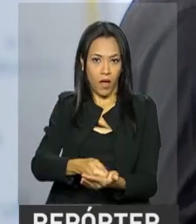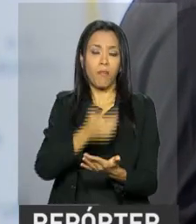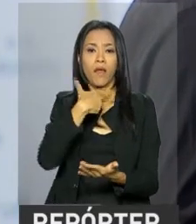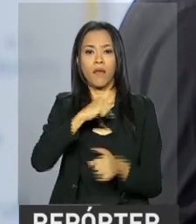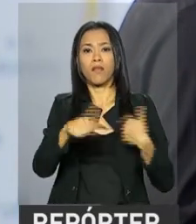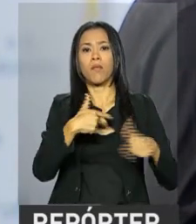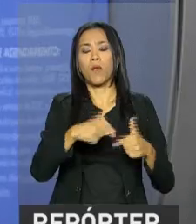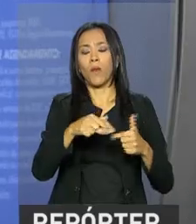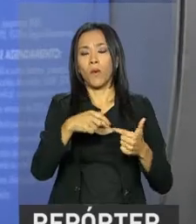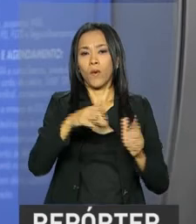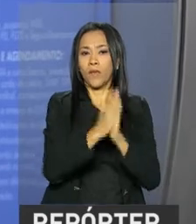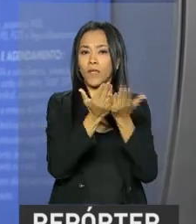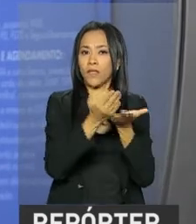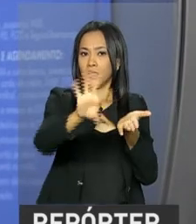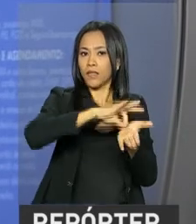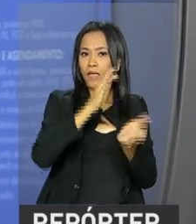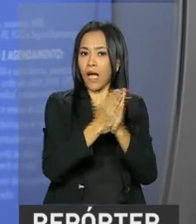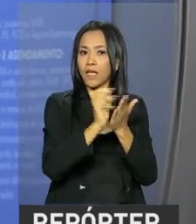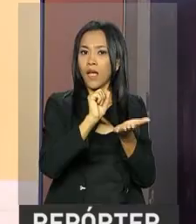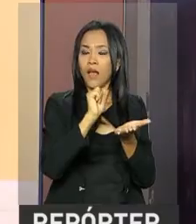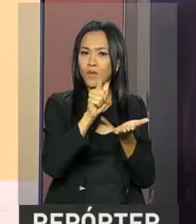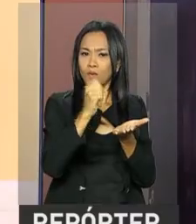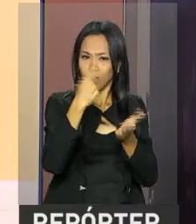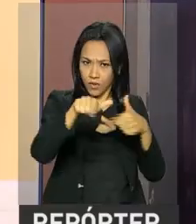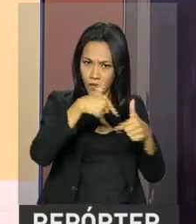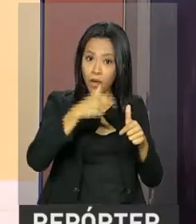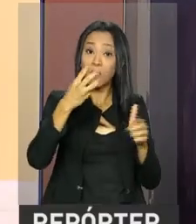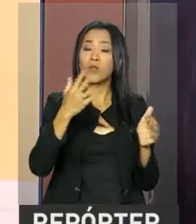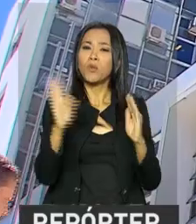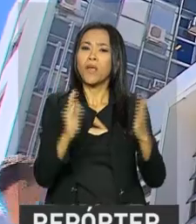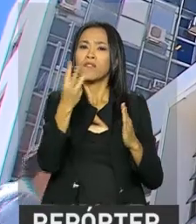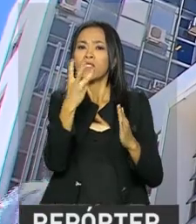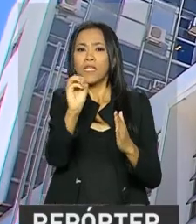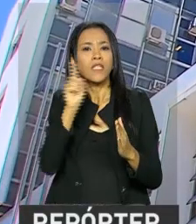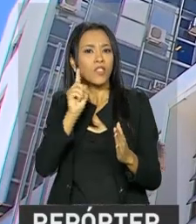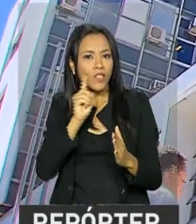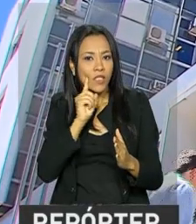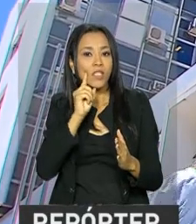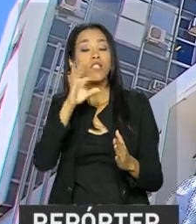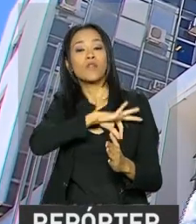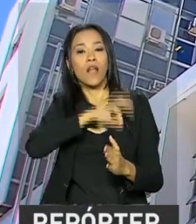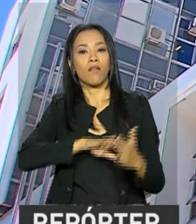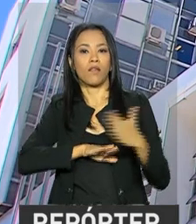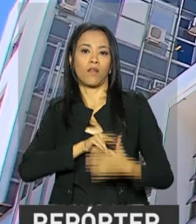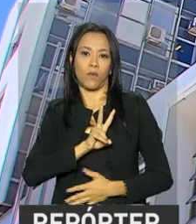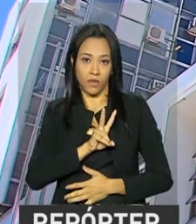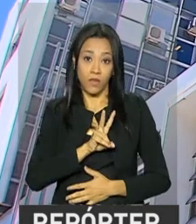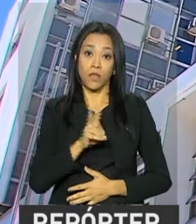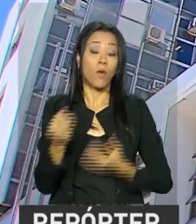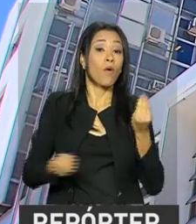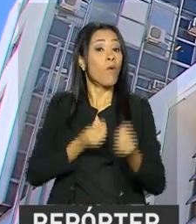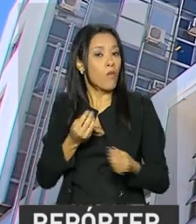com carteira assinada por pelo menos 30 dias no ano base e teve remuneração de até dois salários mínimos. Para